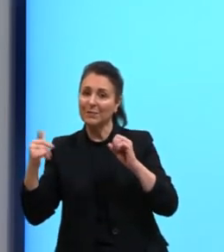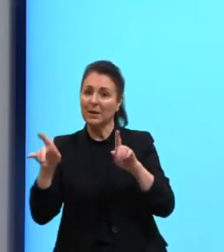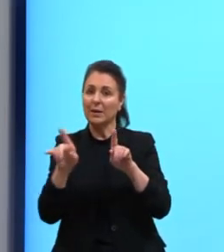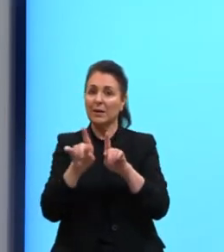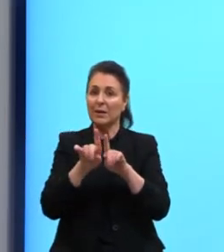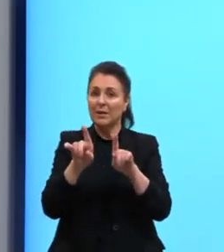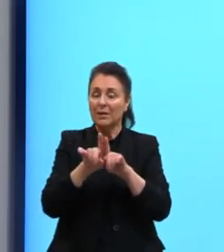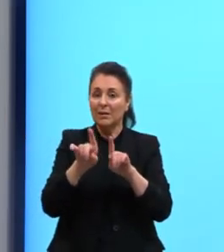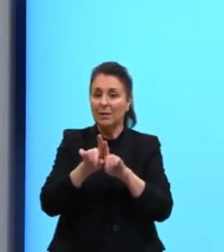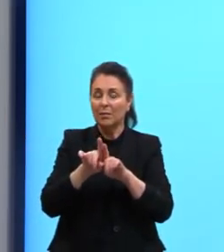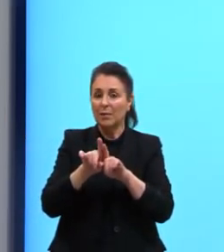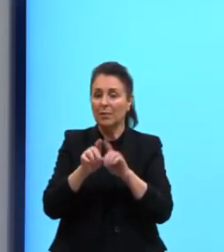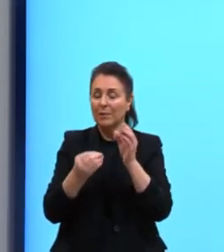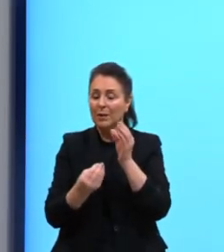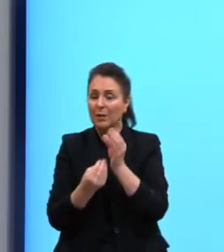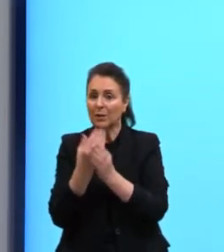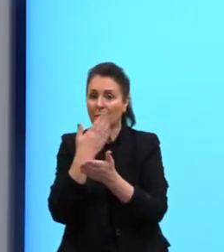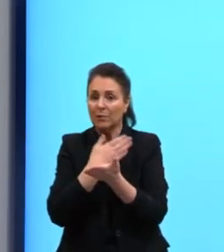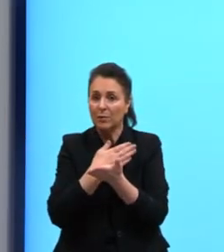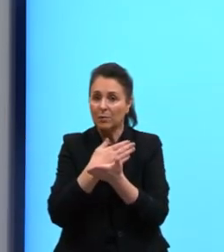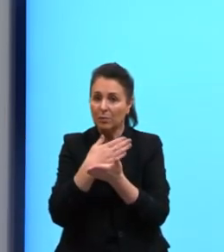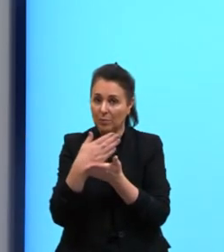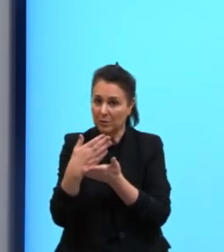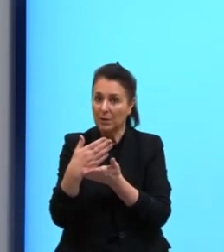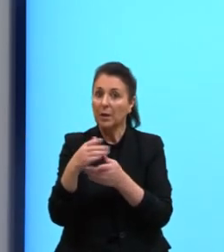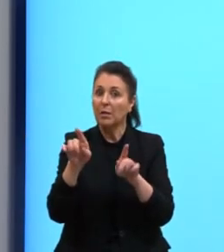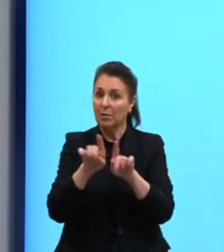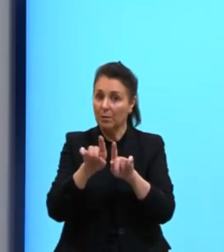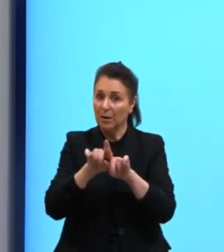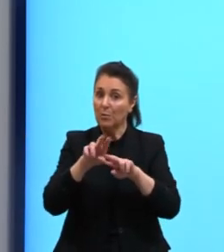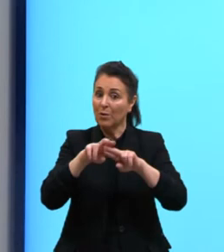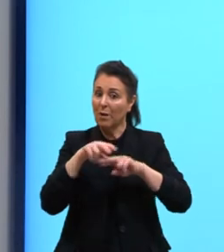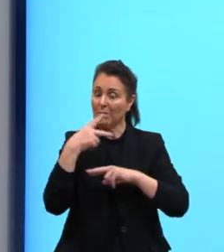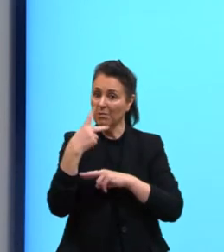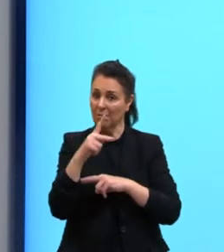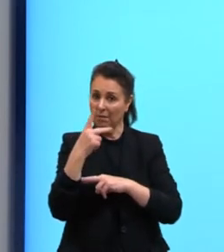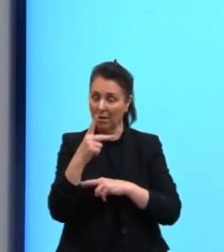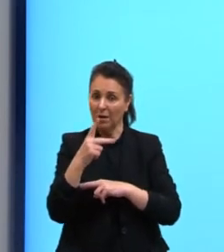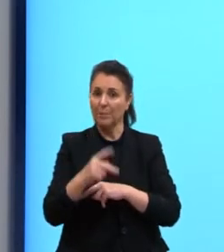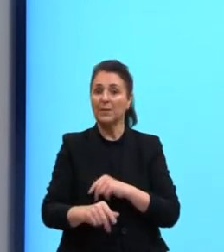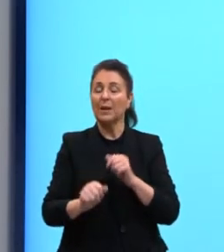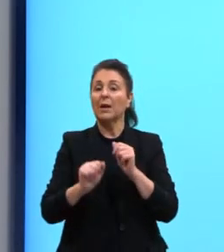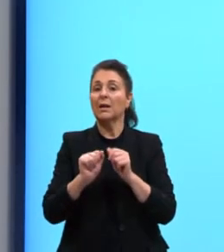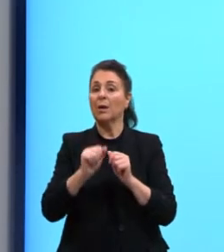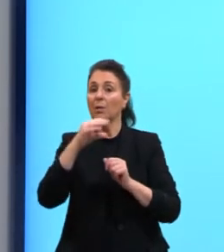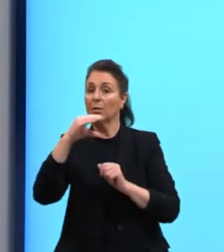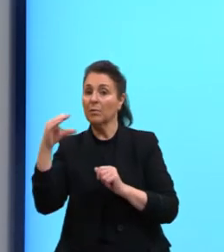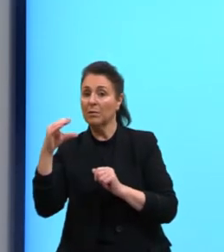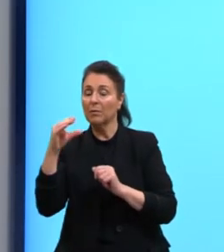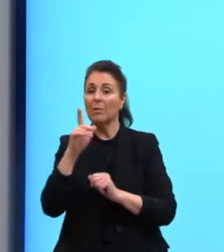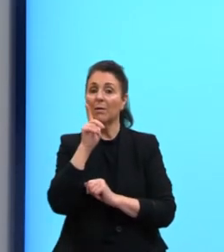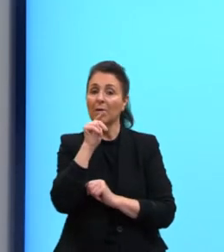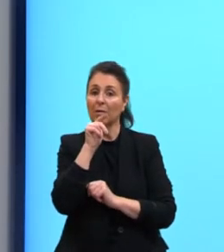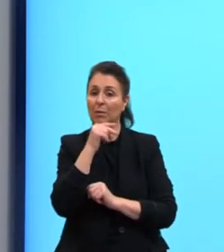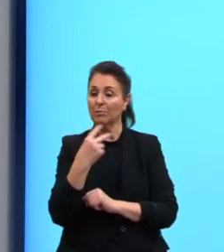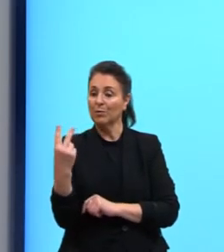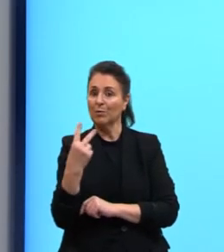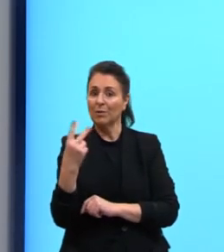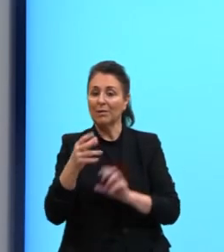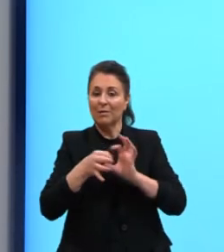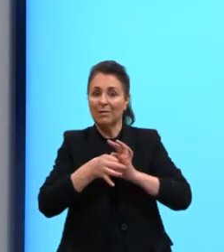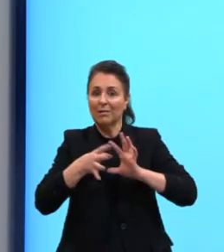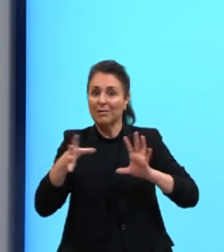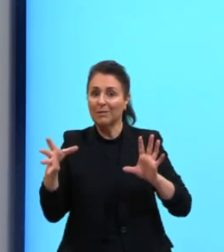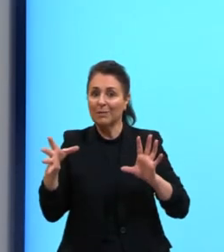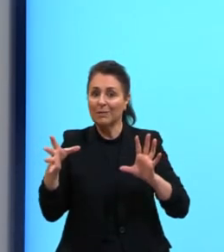vai ser fruto do seu trabalho também, o gás carbônico e a água. Tá? Então, ela vai liberar,